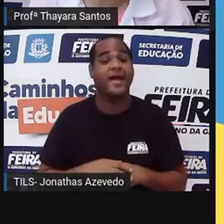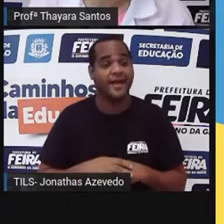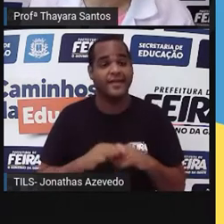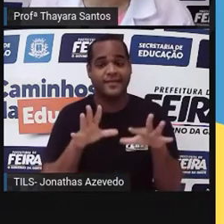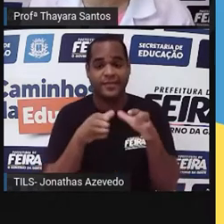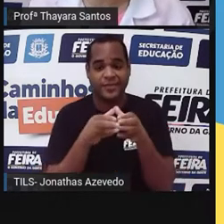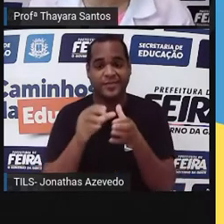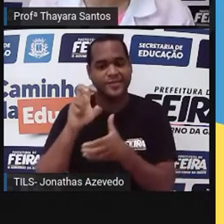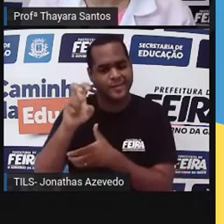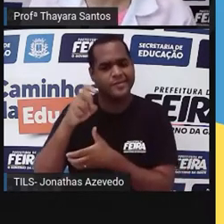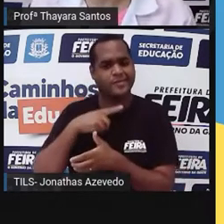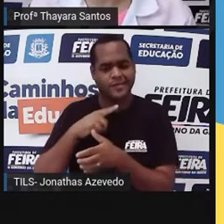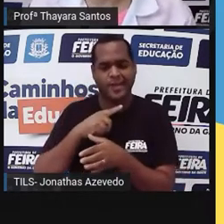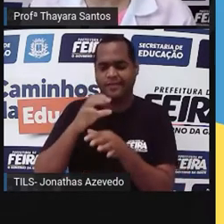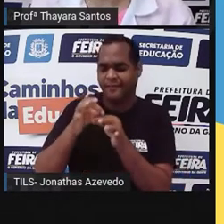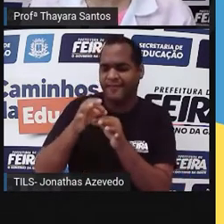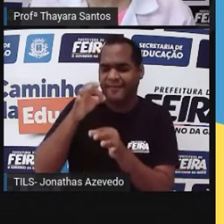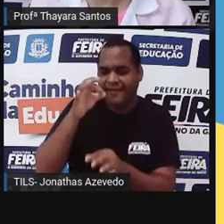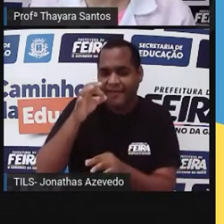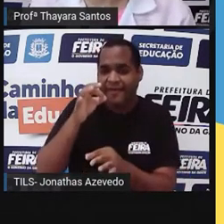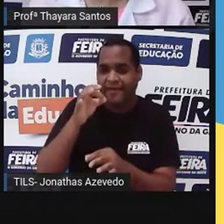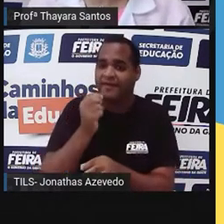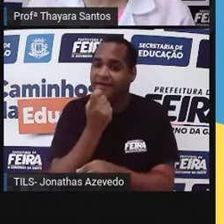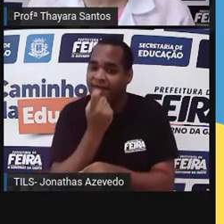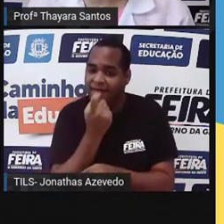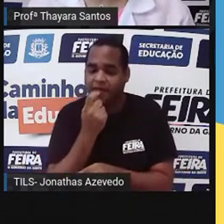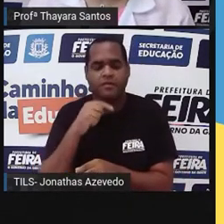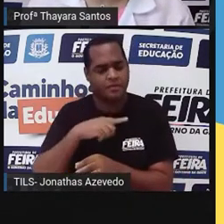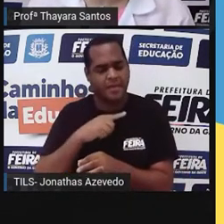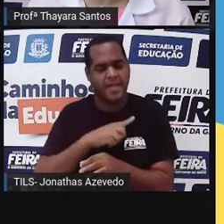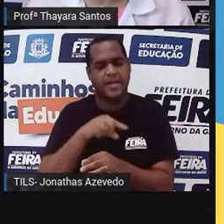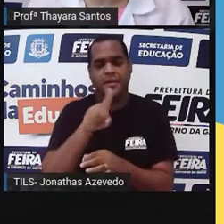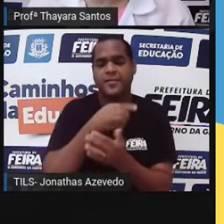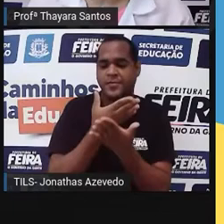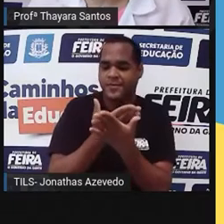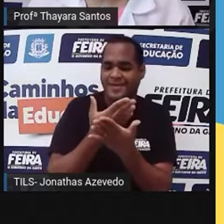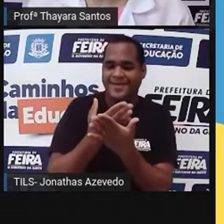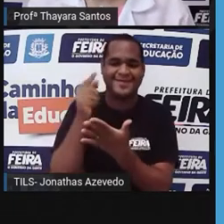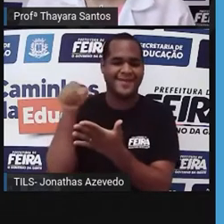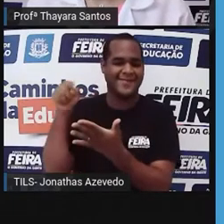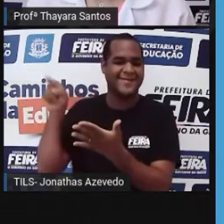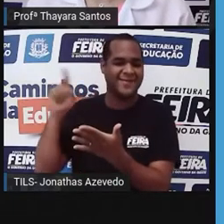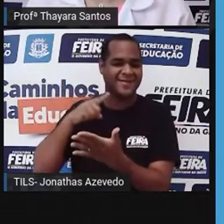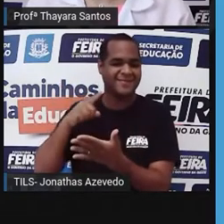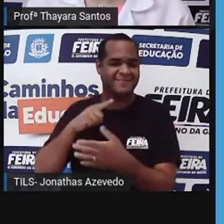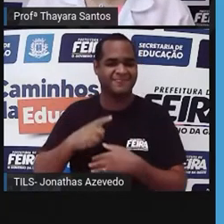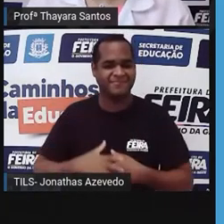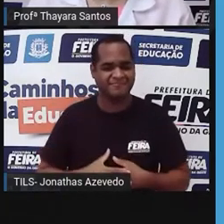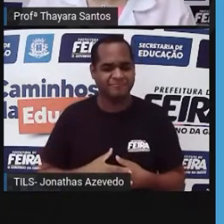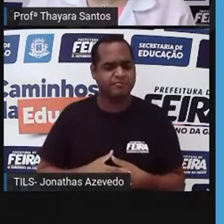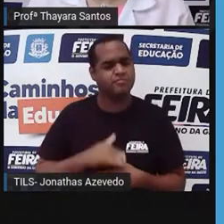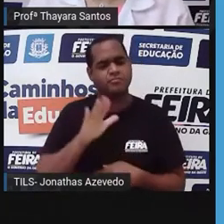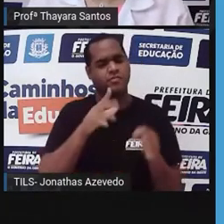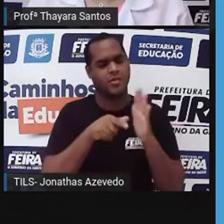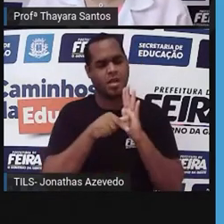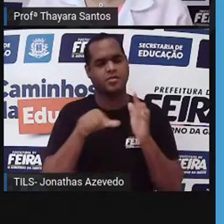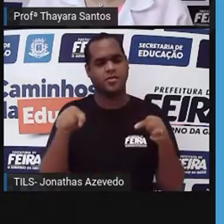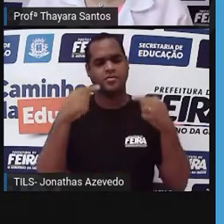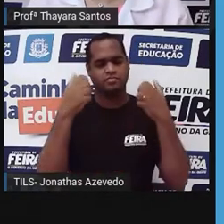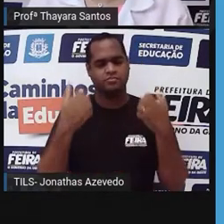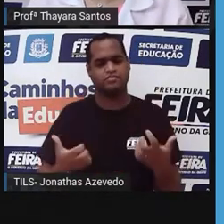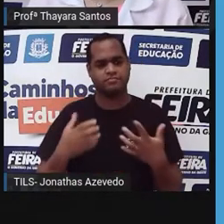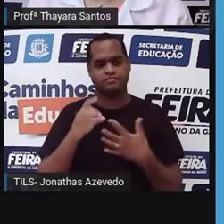de animais vertebrados que a gente vem estudando ao longo das últimas semanas. Então, antes da gente falar